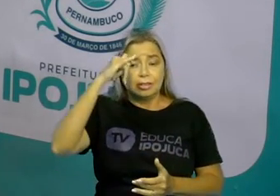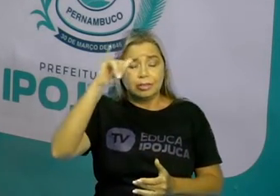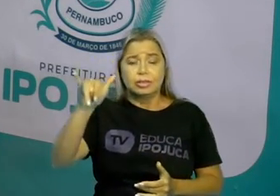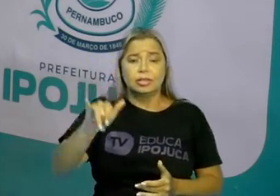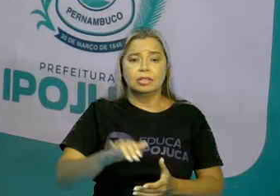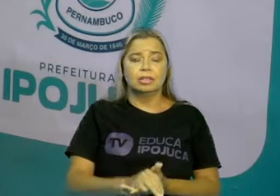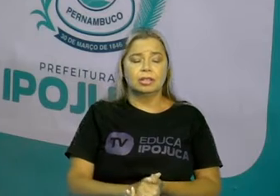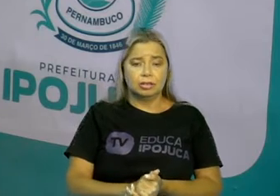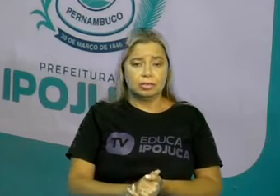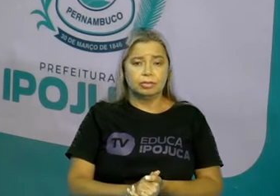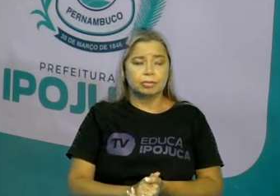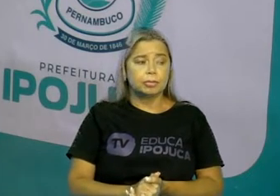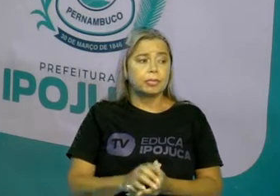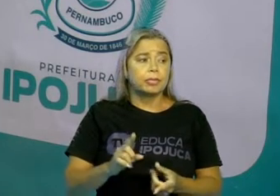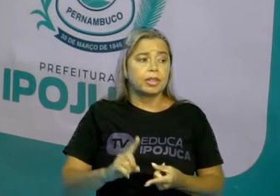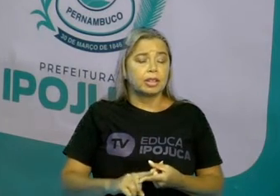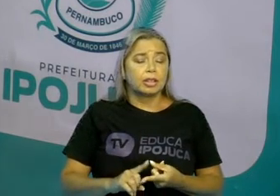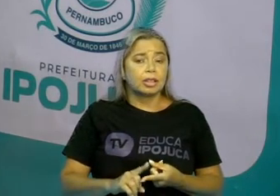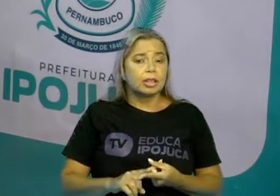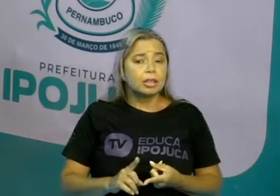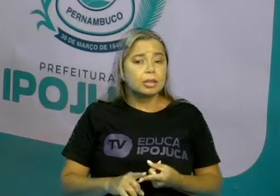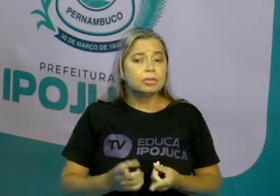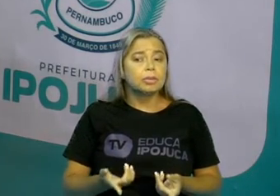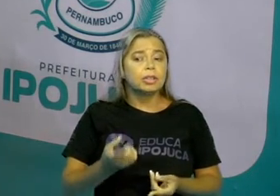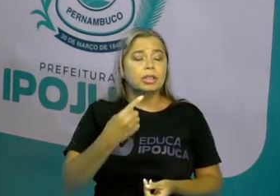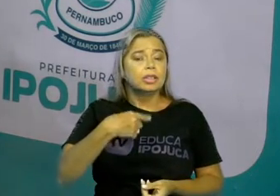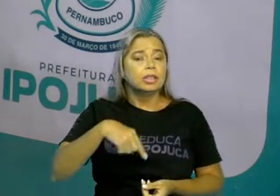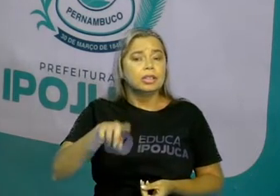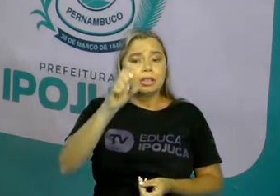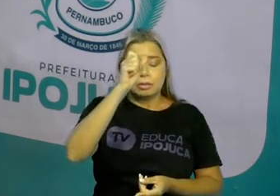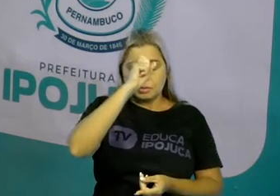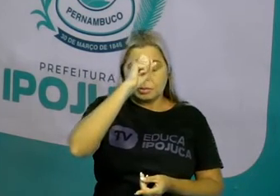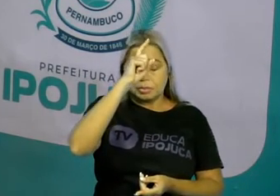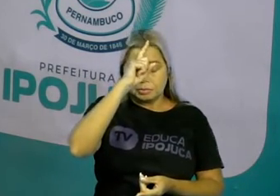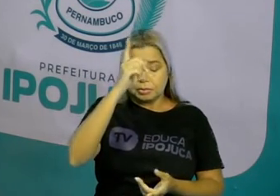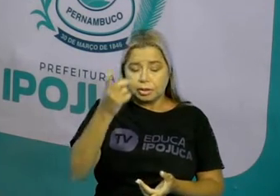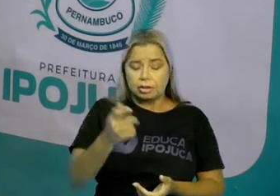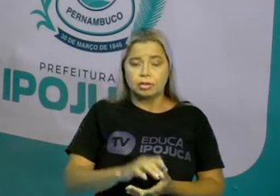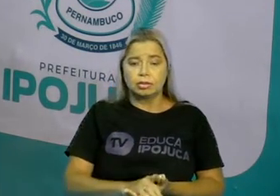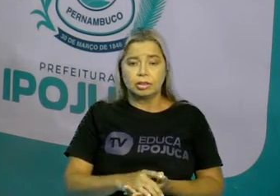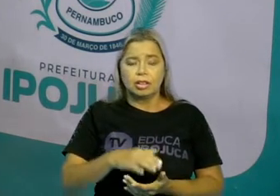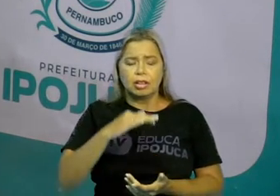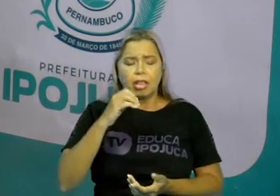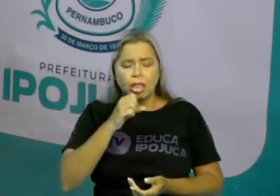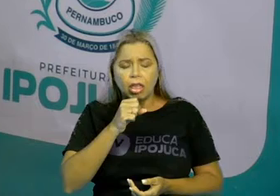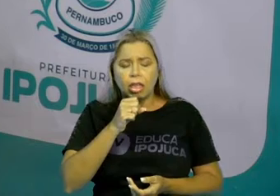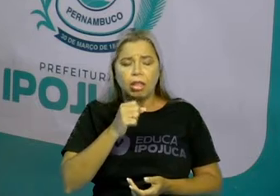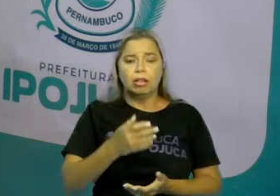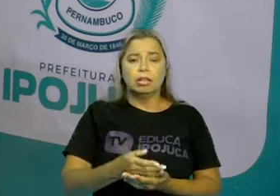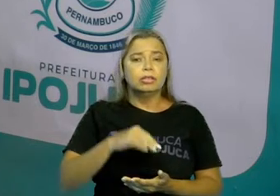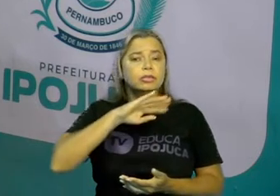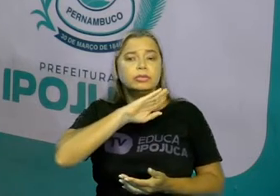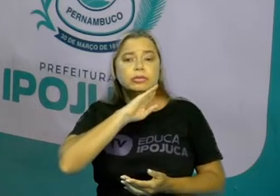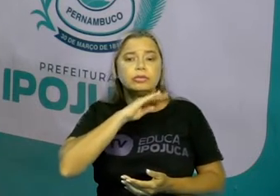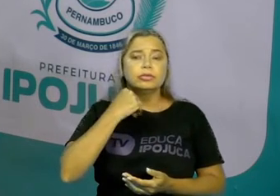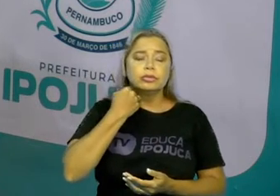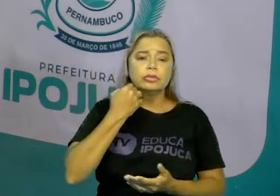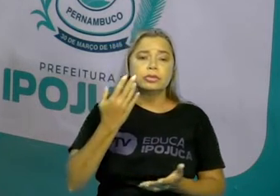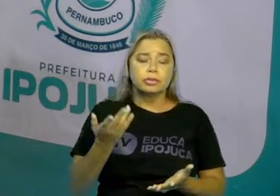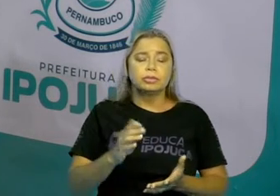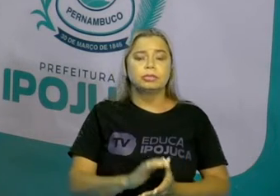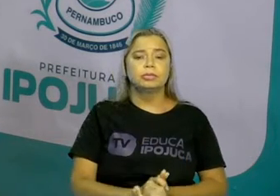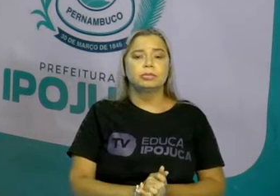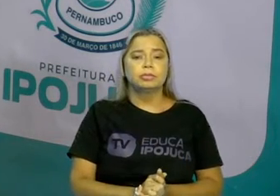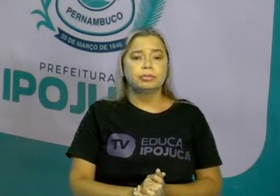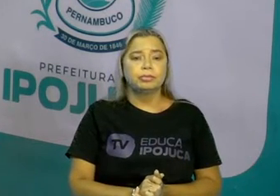cair à unidade básica de saúde, quando você precisar, quando se tiver alguns sintomas. Portanto, ele